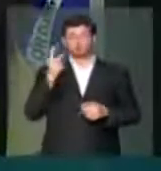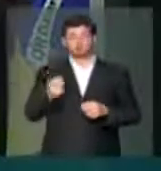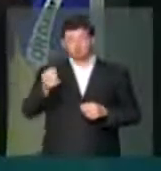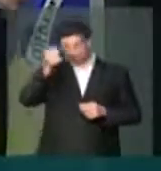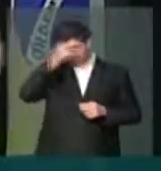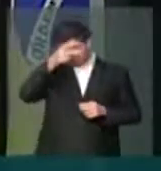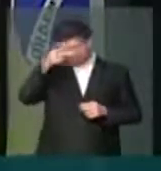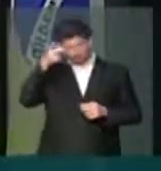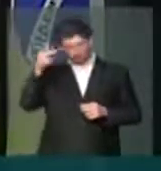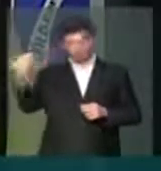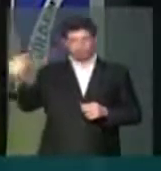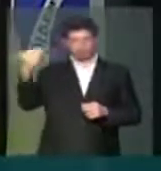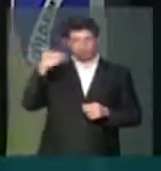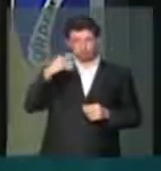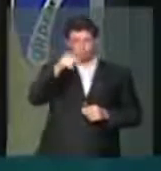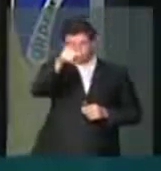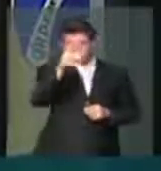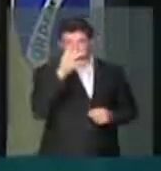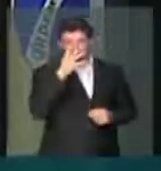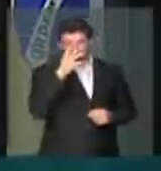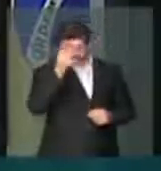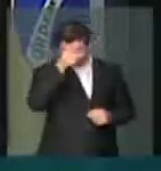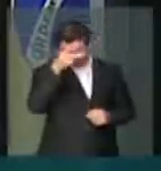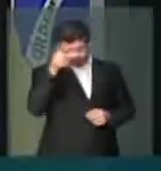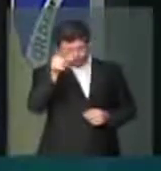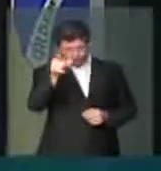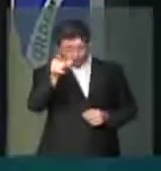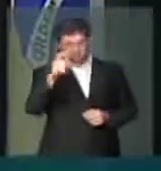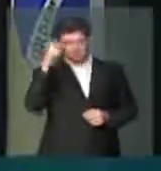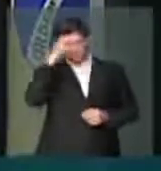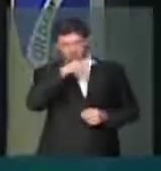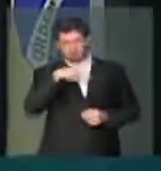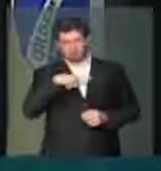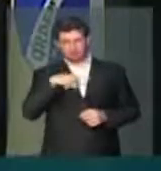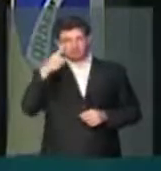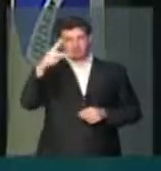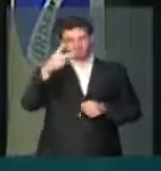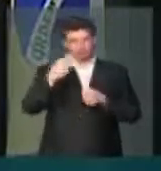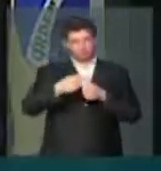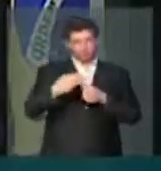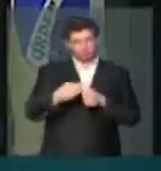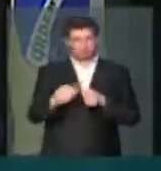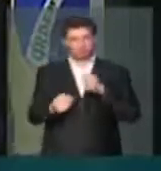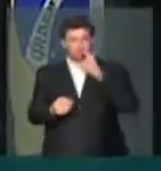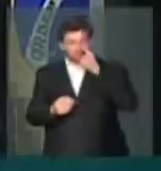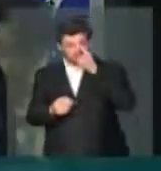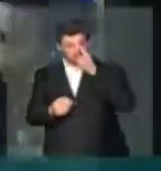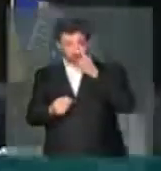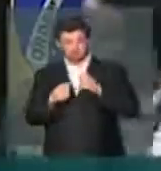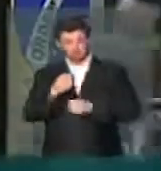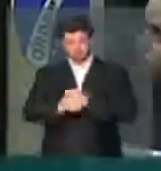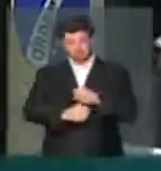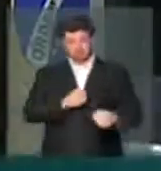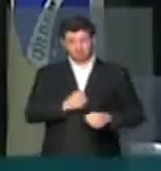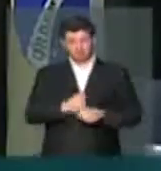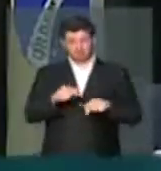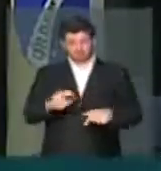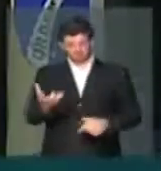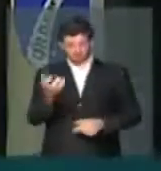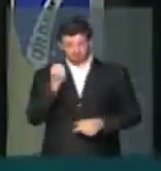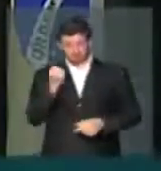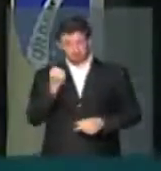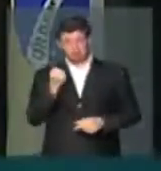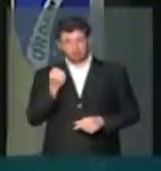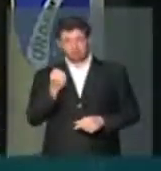prefeitos que nos vêm, que nos assistem, que estão nessa dificuldade nos seus municípios, esse ano, não receberam, senhores